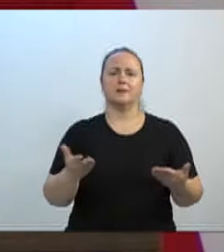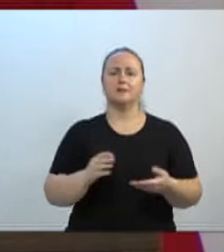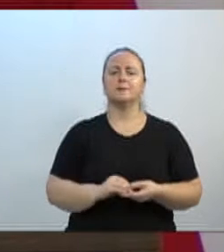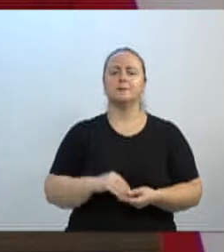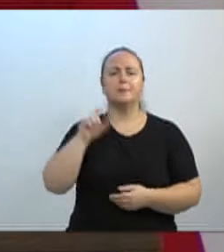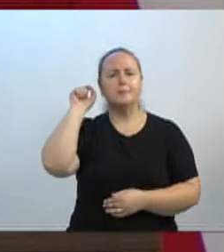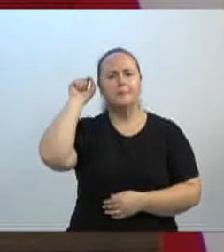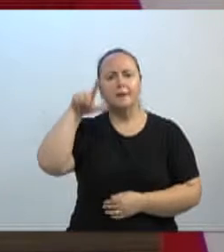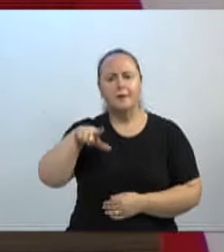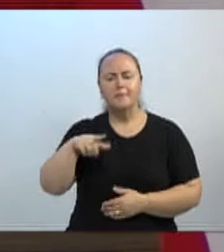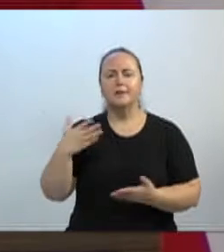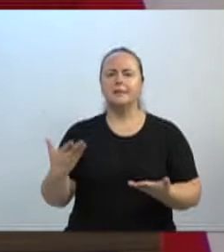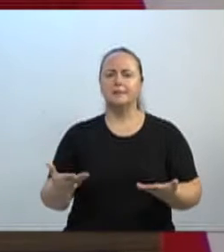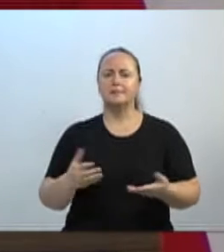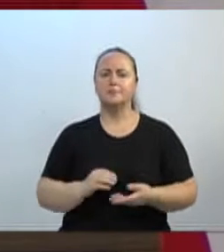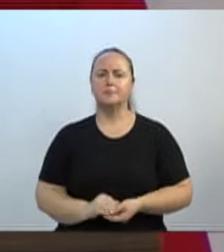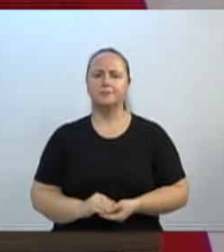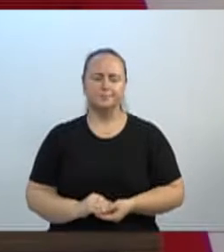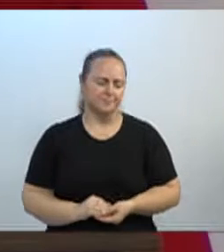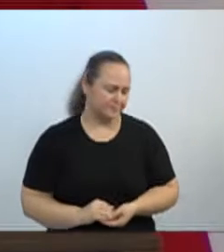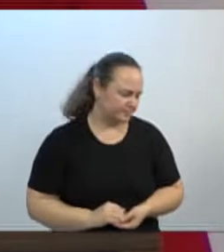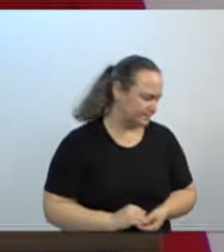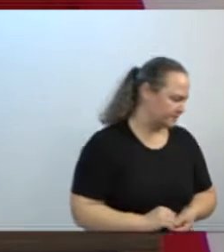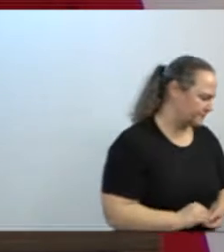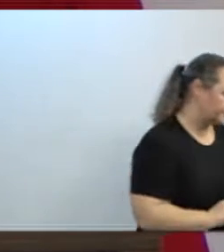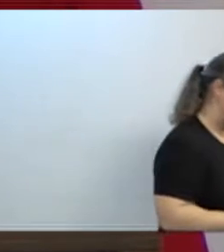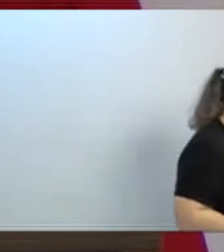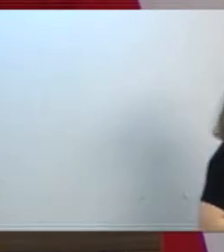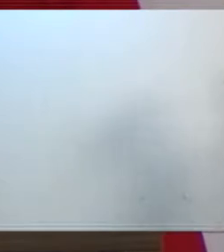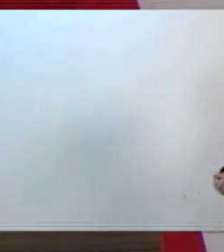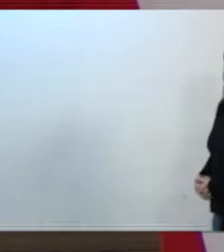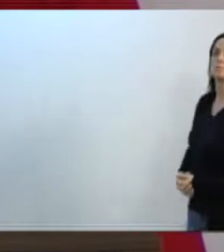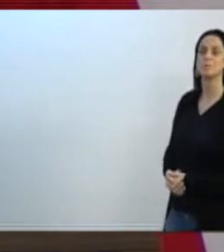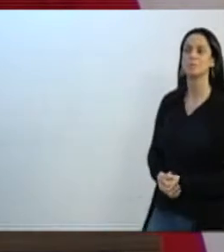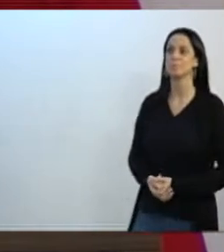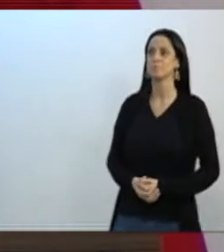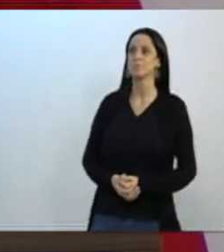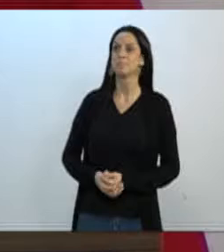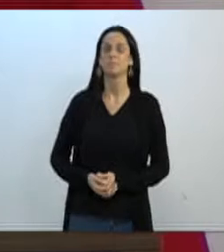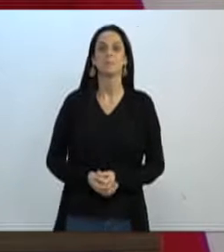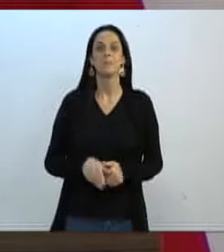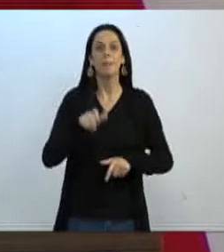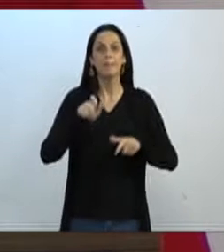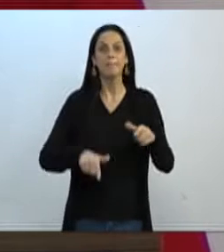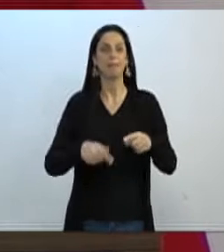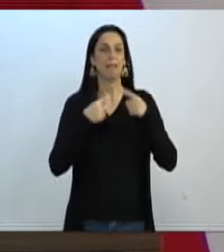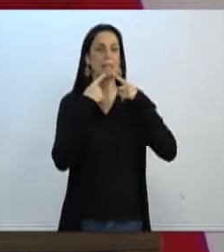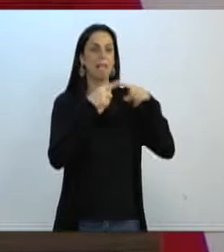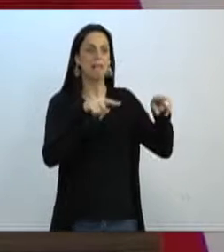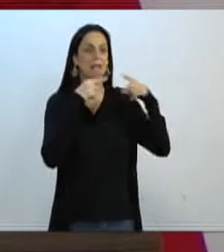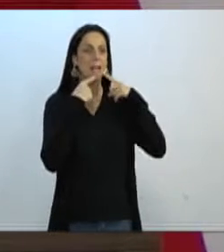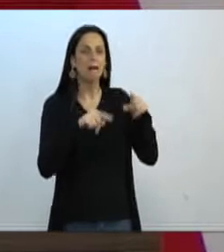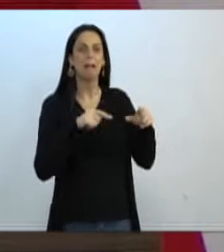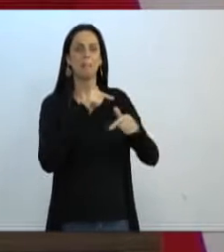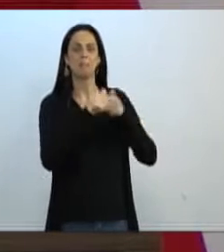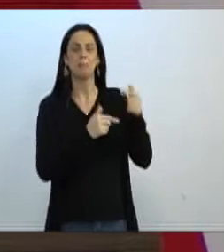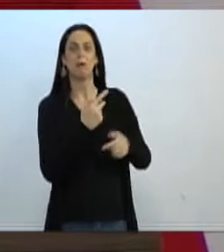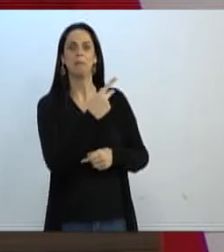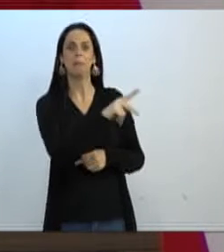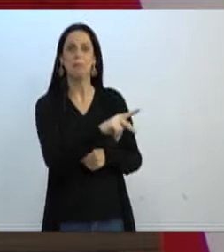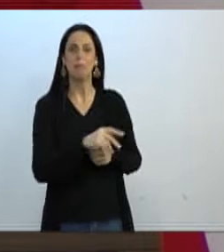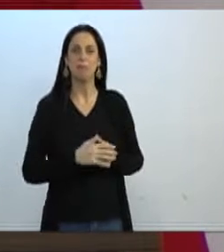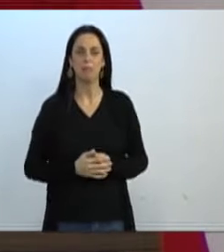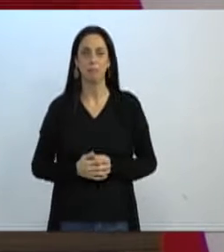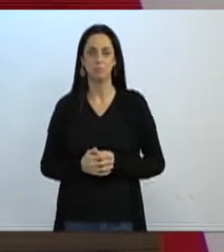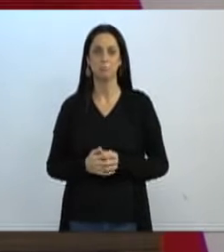vereadores, sobre a questão de pessoas criticarem tanto o trabalho e não fazerem